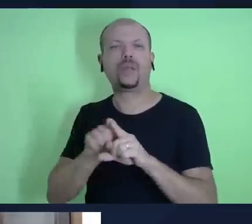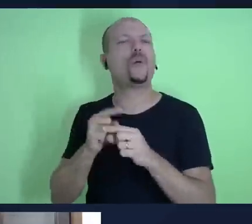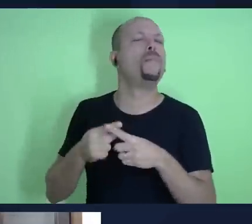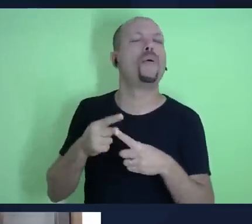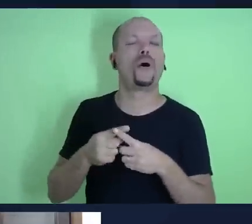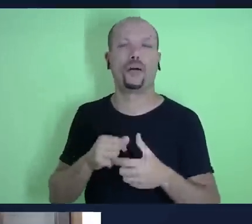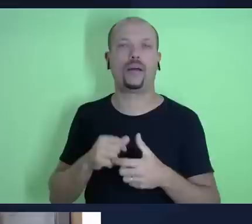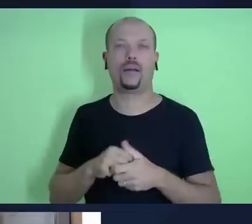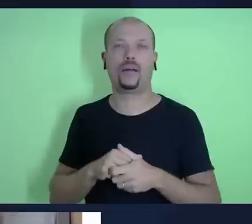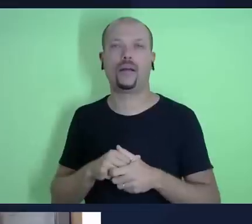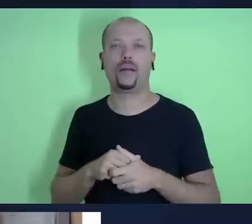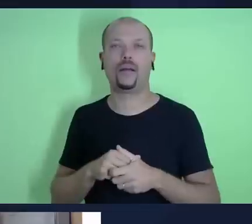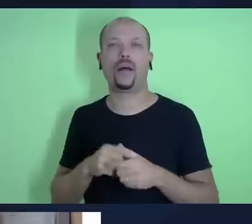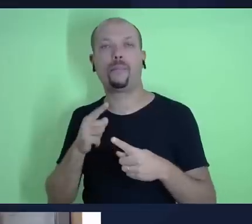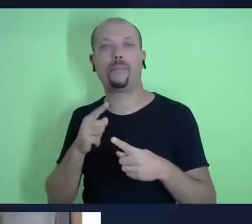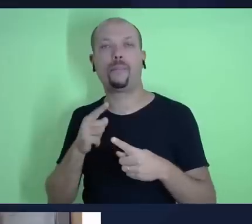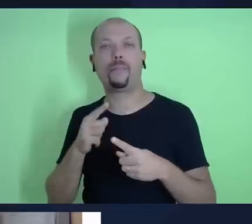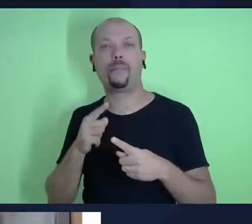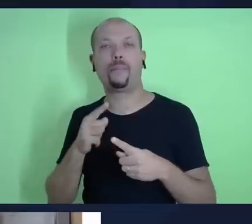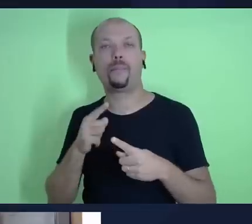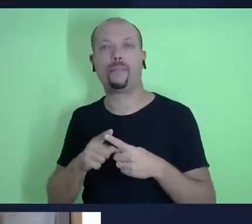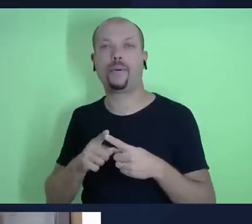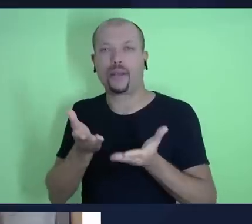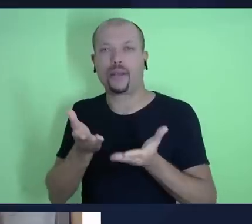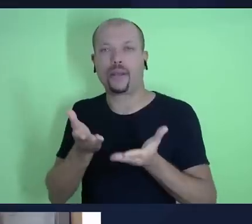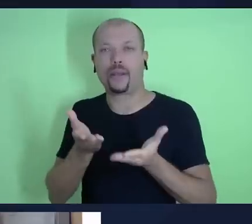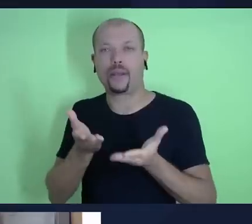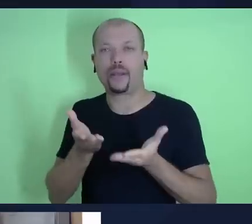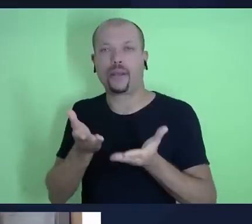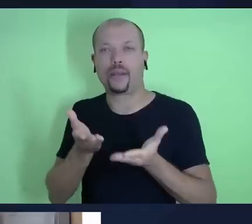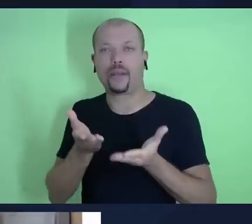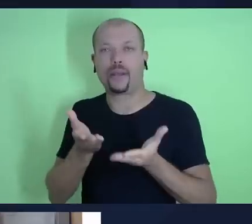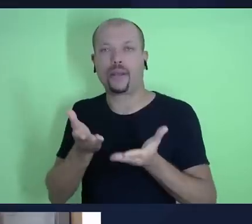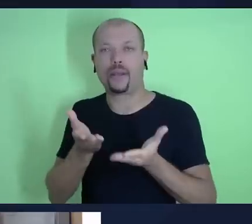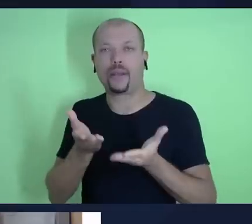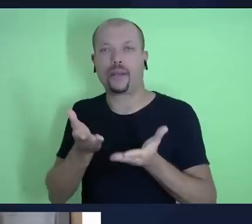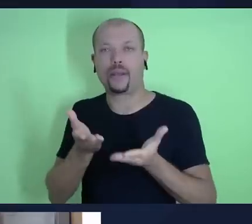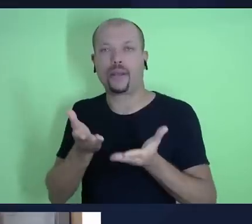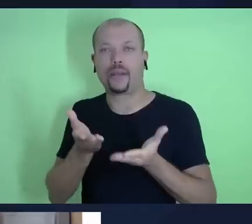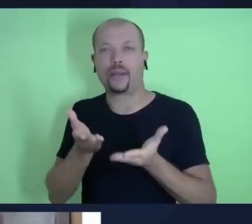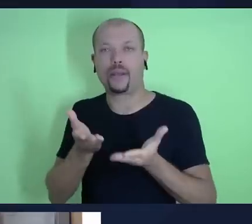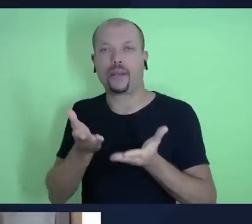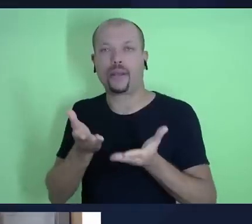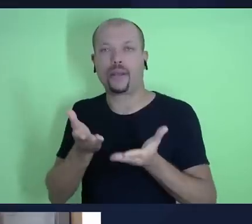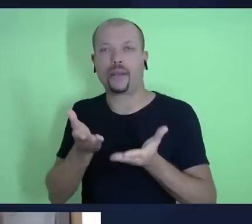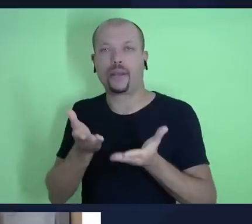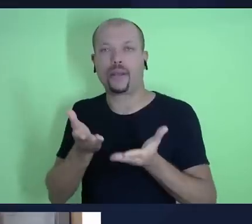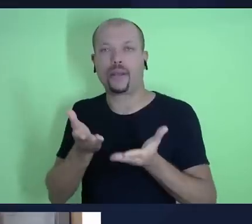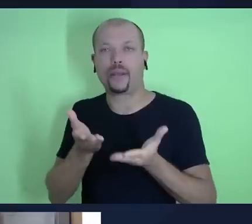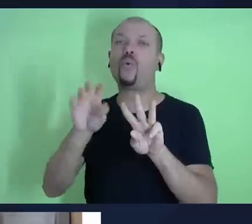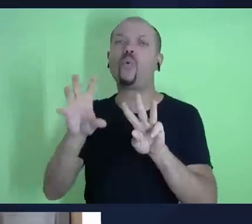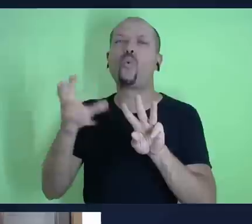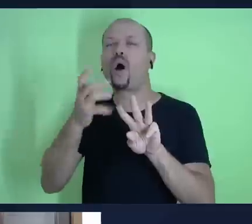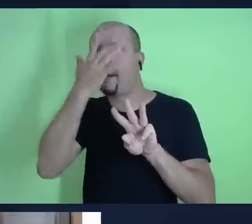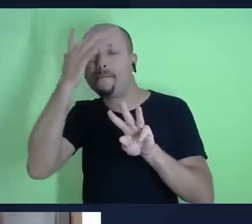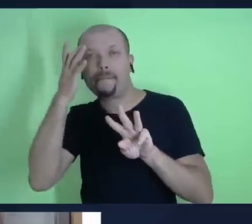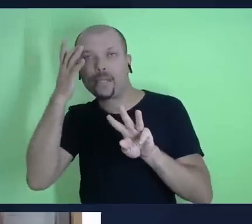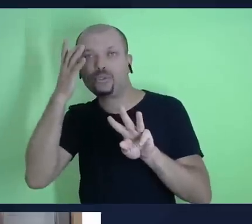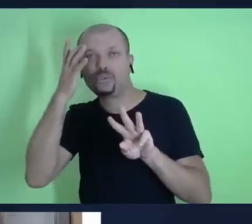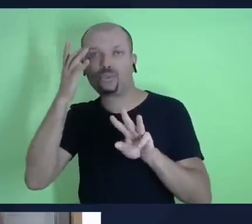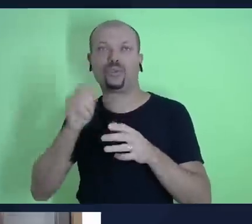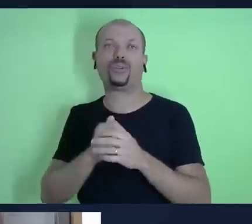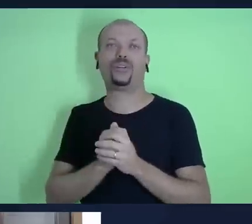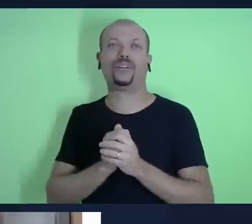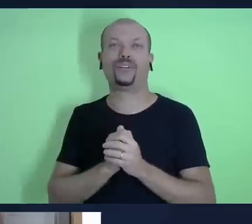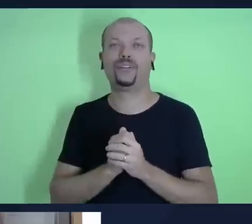com a livraria livro7.com ao final deste trimestre os que tiverem seguido esses passos entre esses